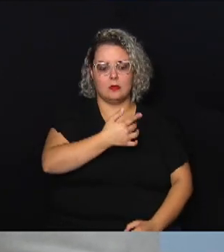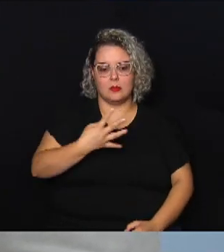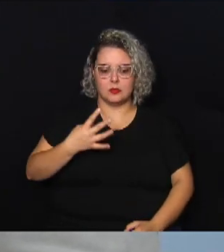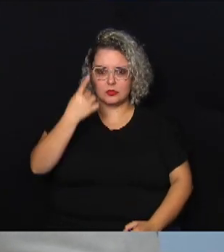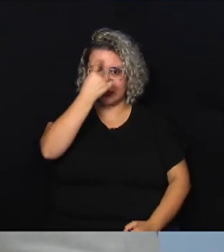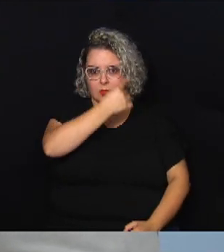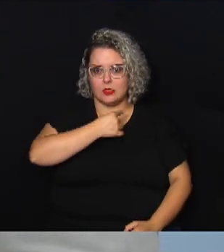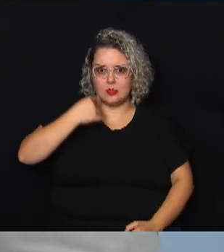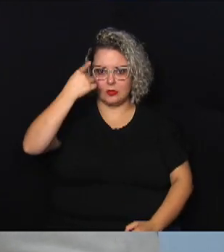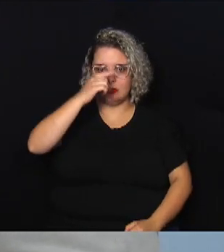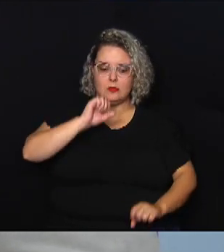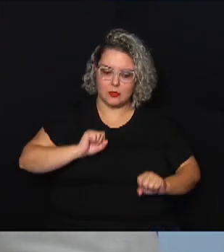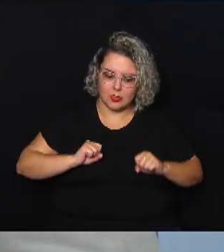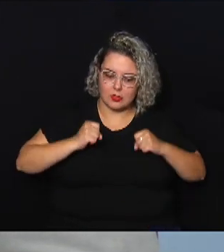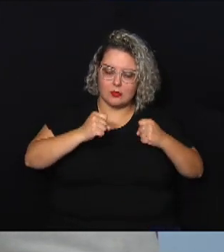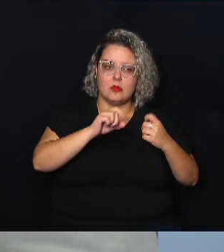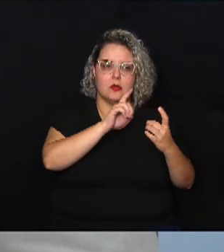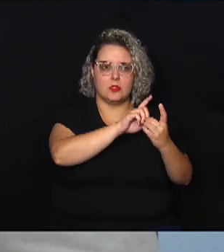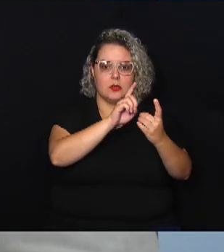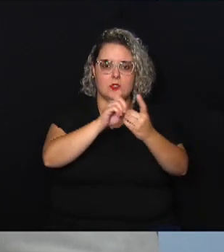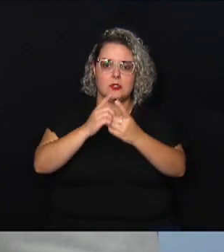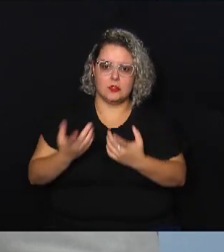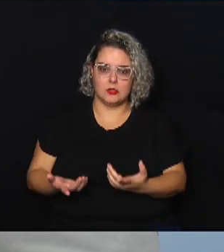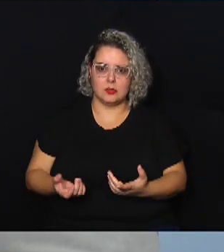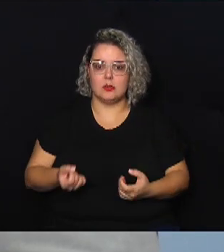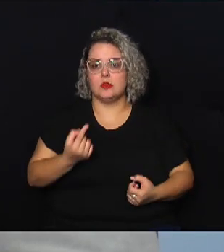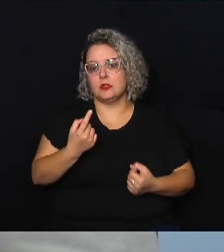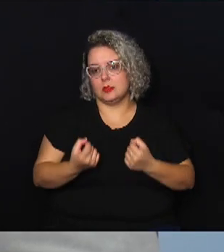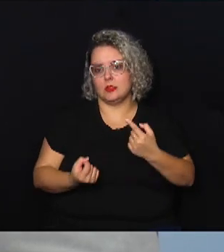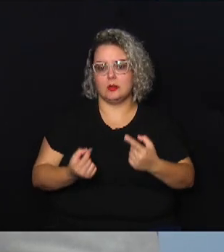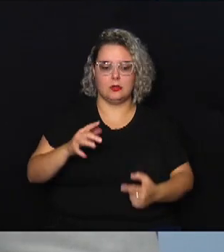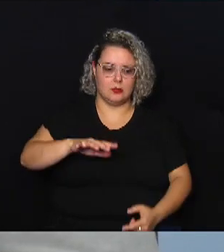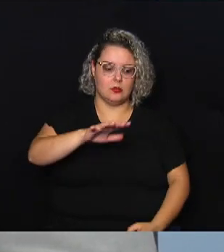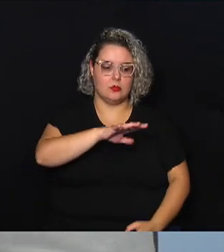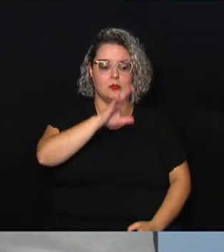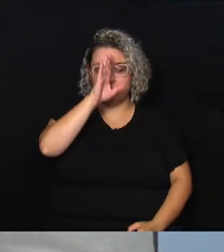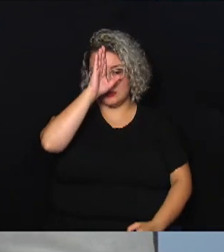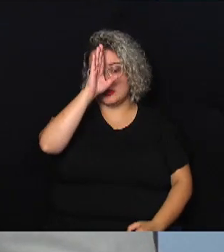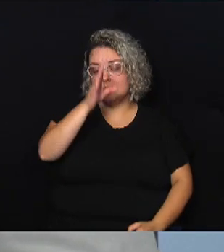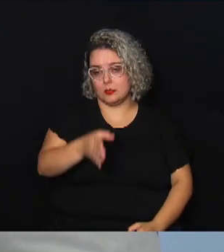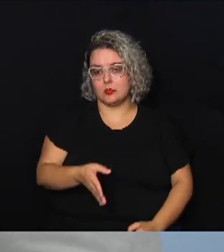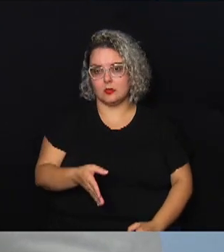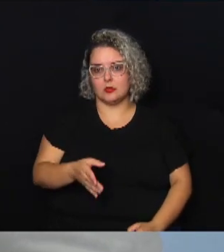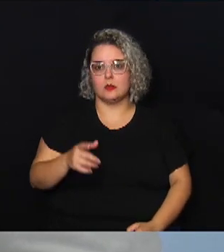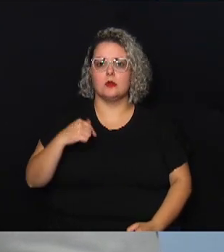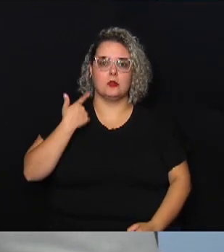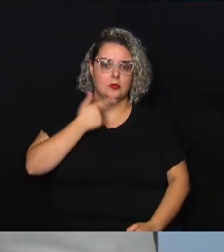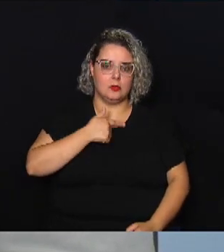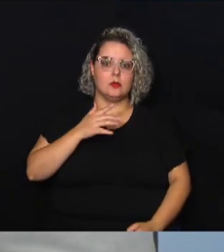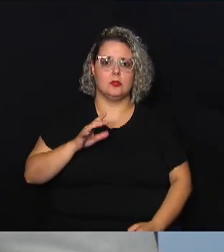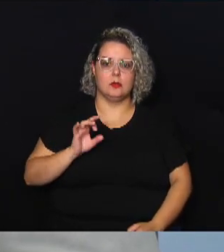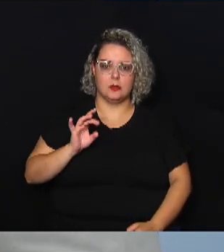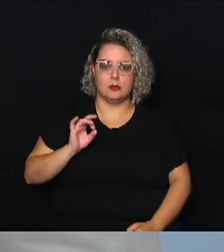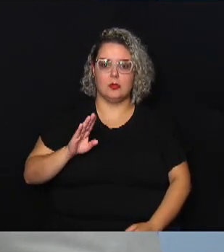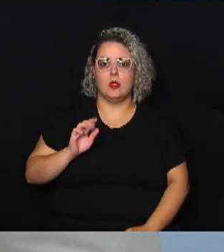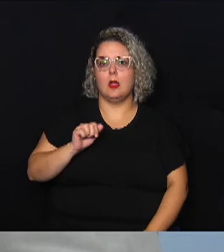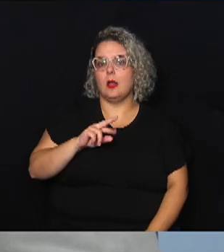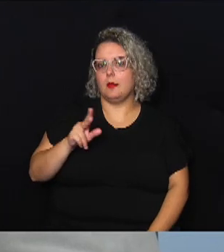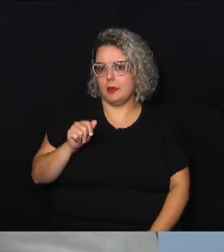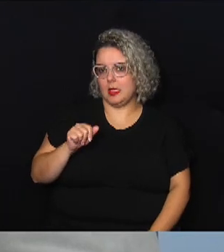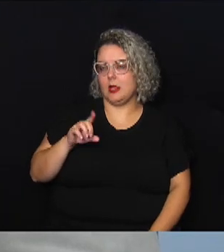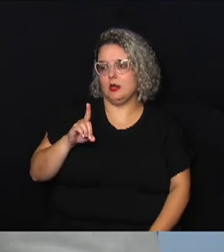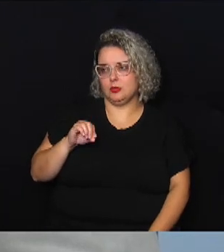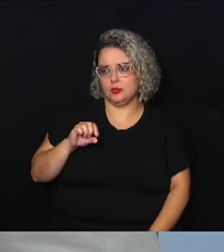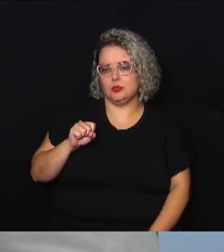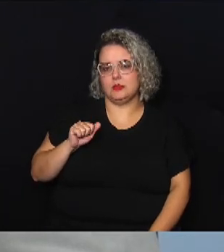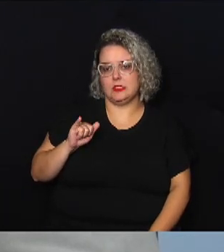para reforçar esse atendimento e tem algumas áreas prioritárias atualmente está sendo só a Barra do Saí que é onde